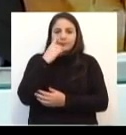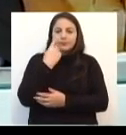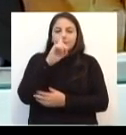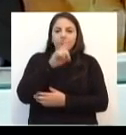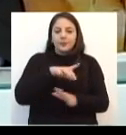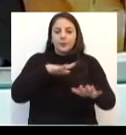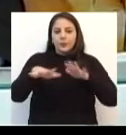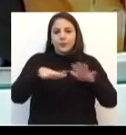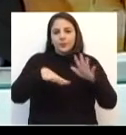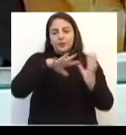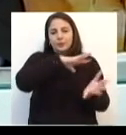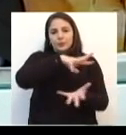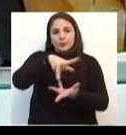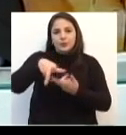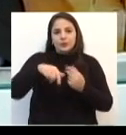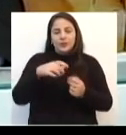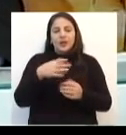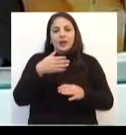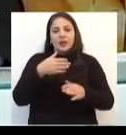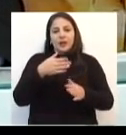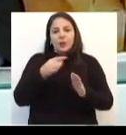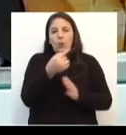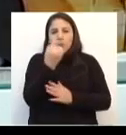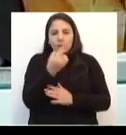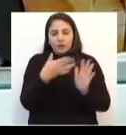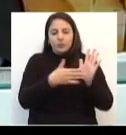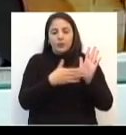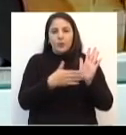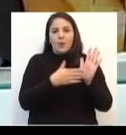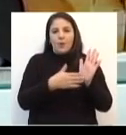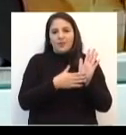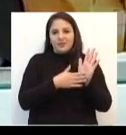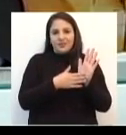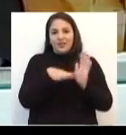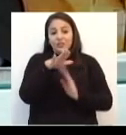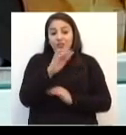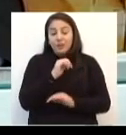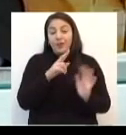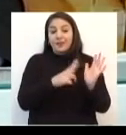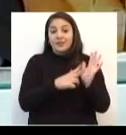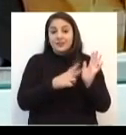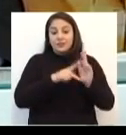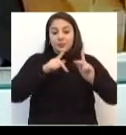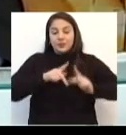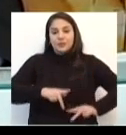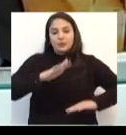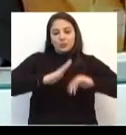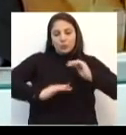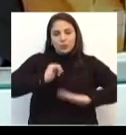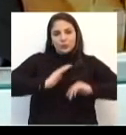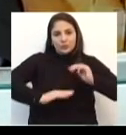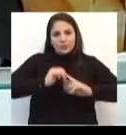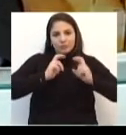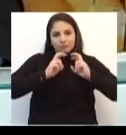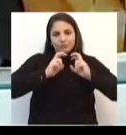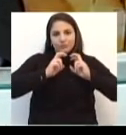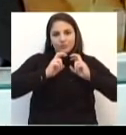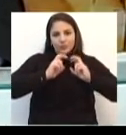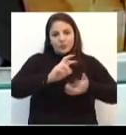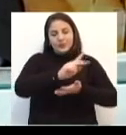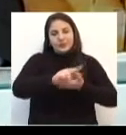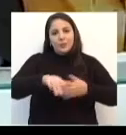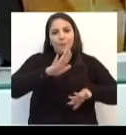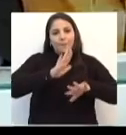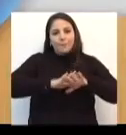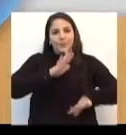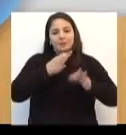que nasce com uma única e firme proposta. Chamar a atenção das pessoas na construção de um trânsito cada vez mais humano